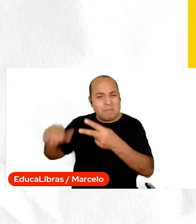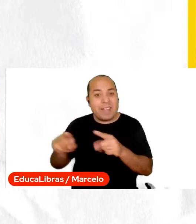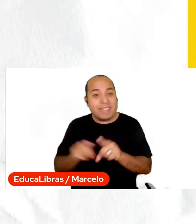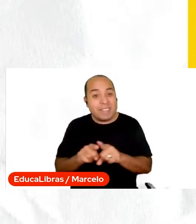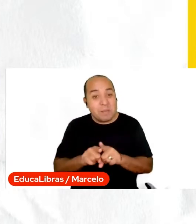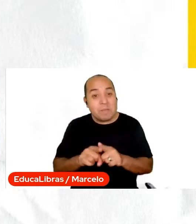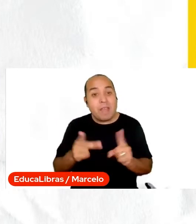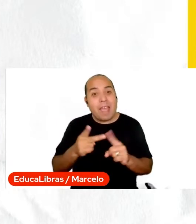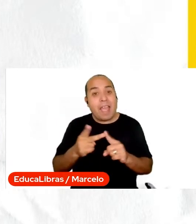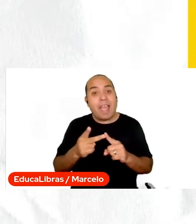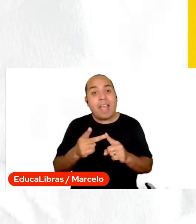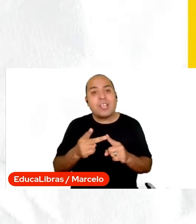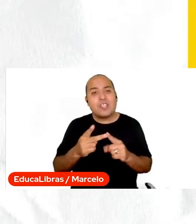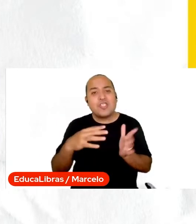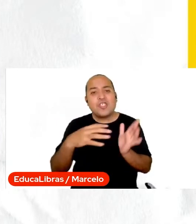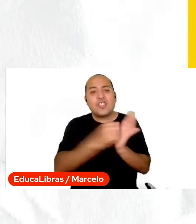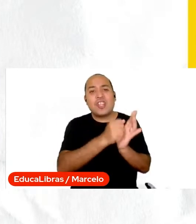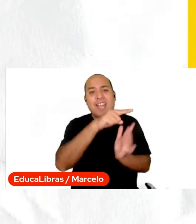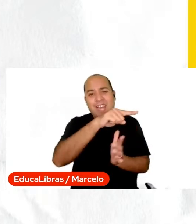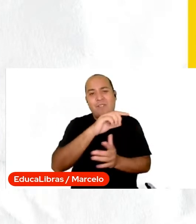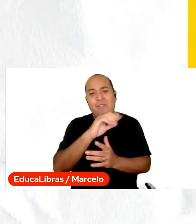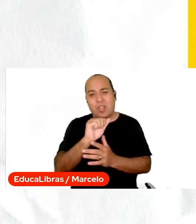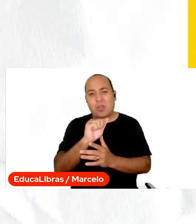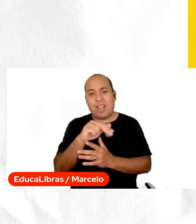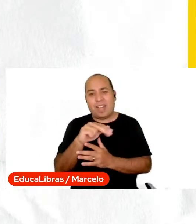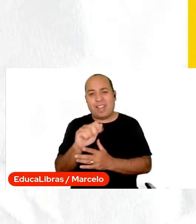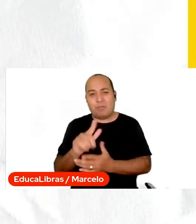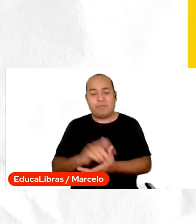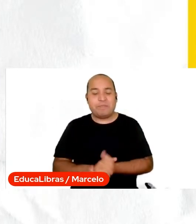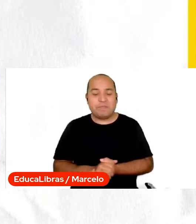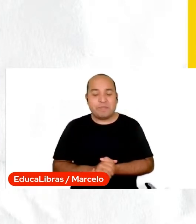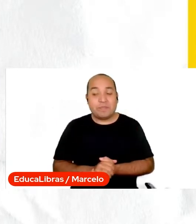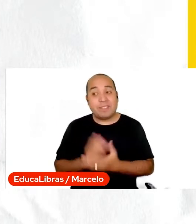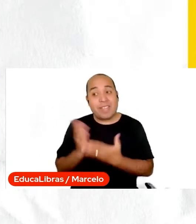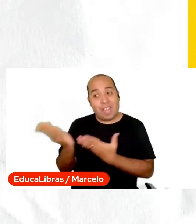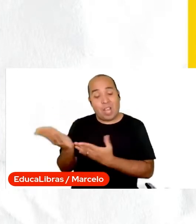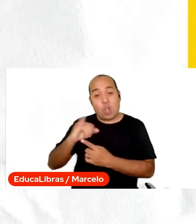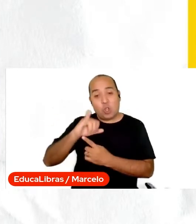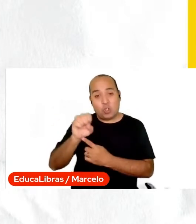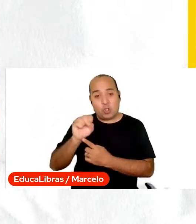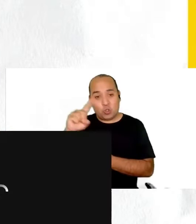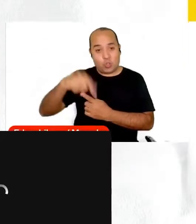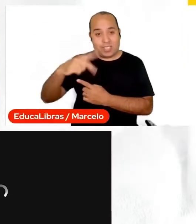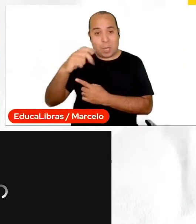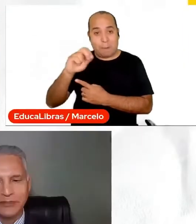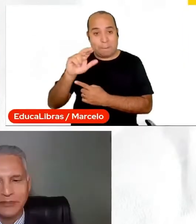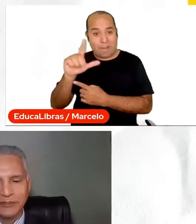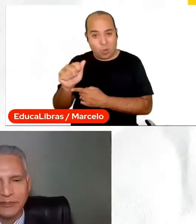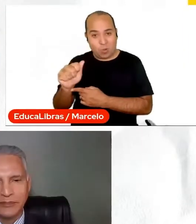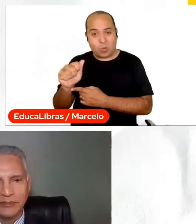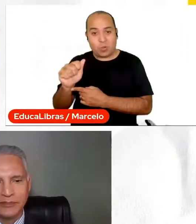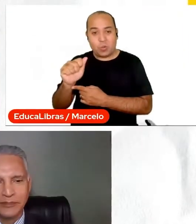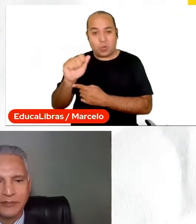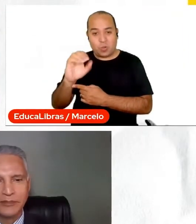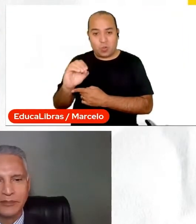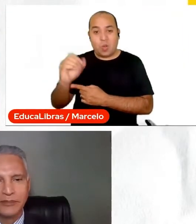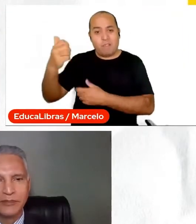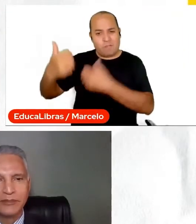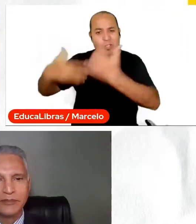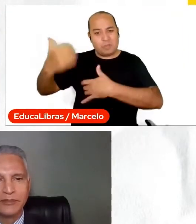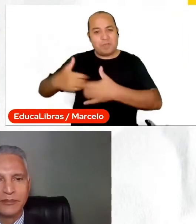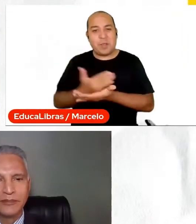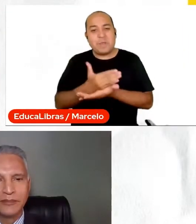professor José Paulo, o professor José Paulo Gutierrez, que vai fazer a sua apresentação inicial.